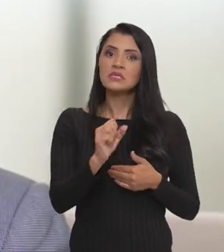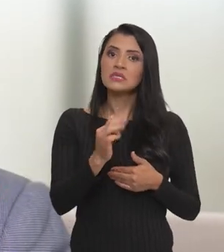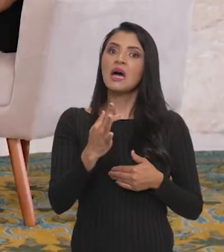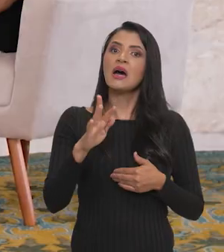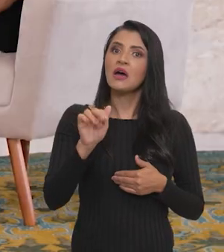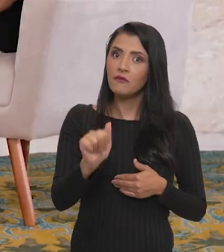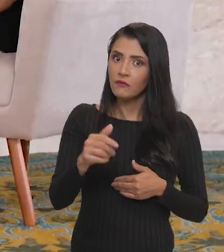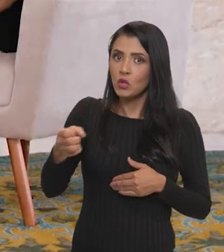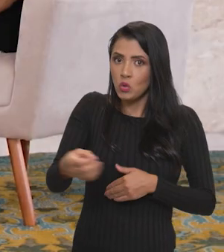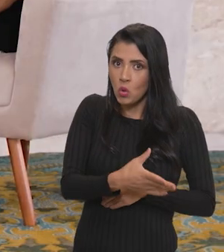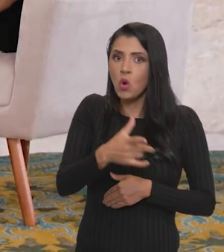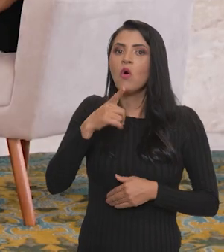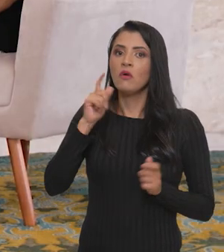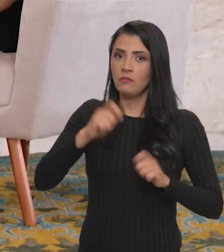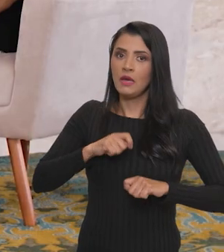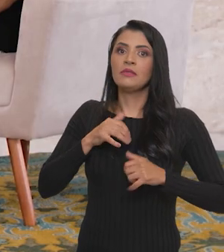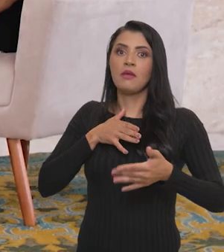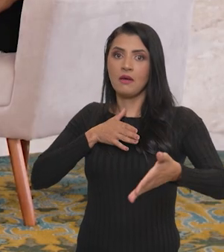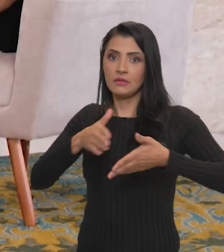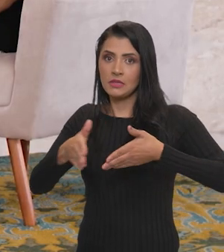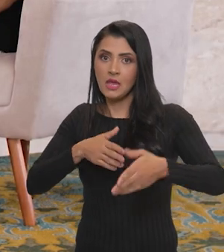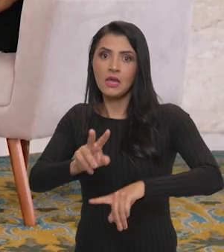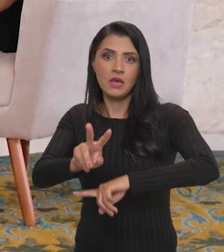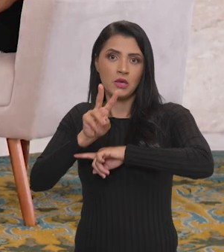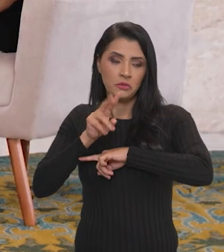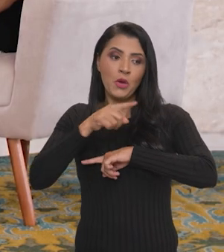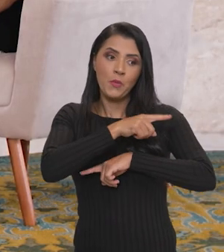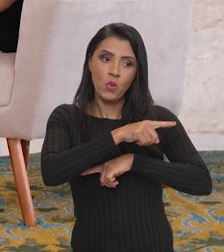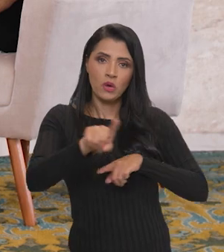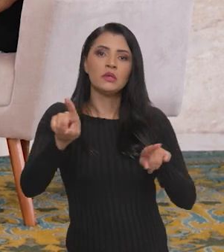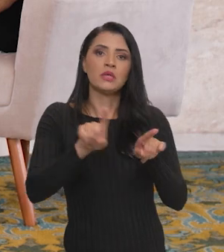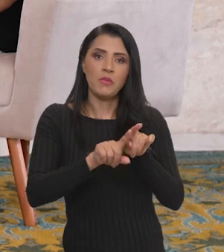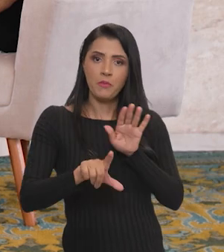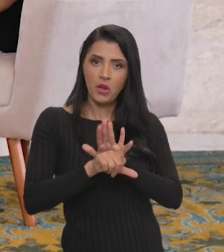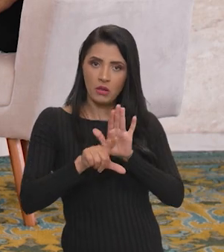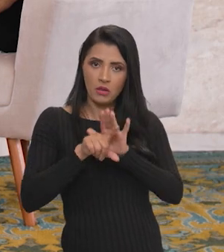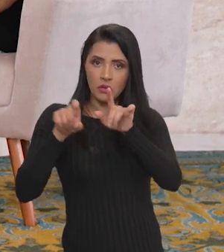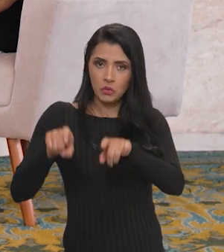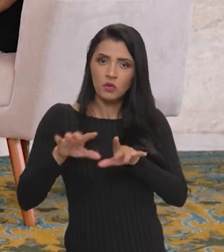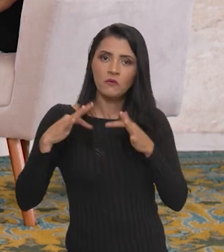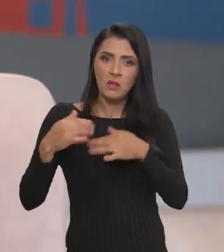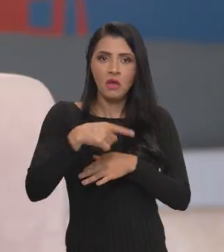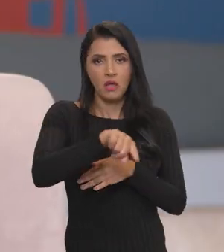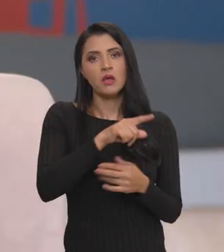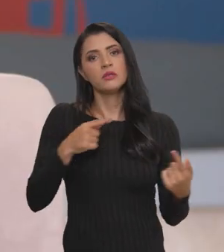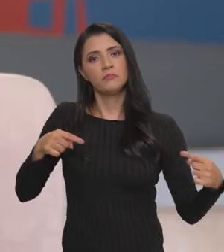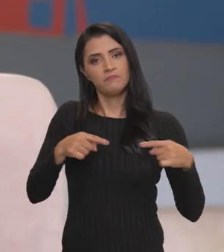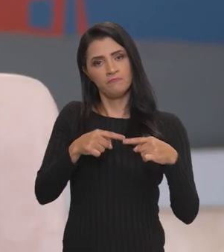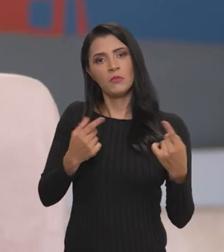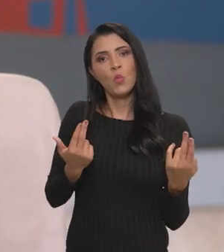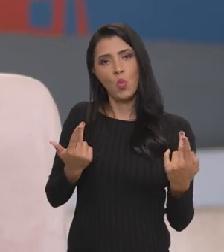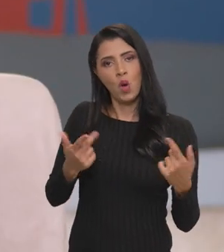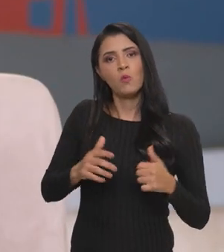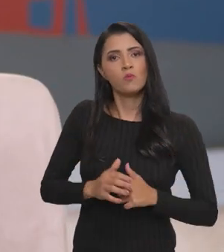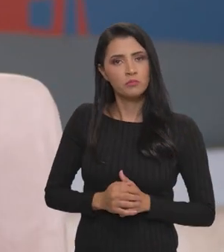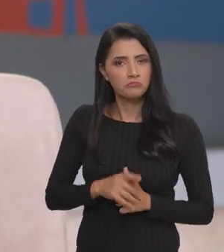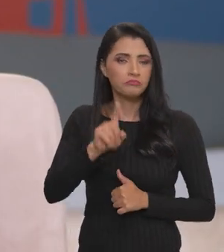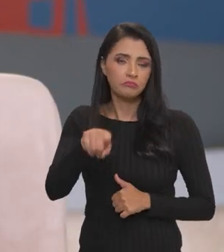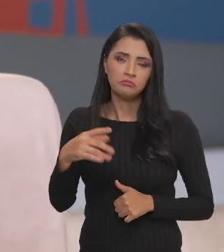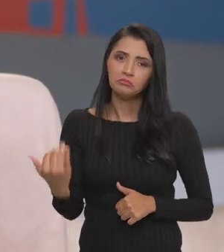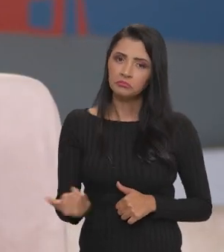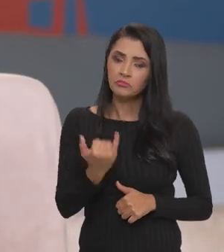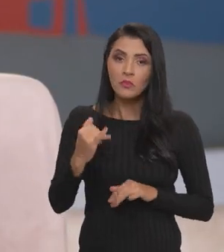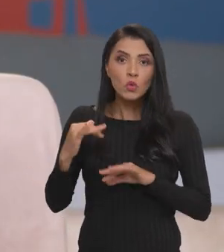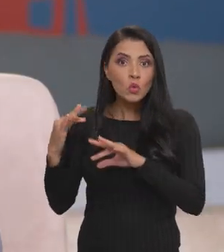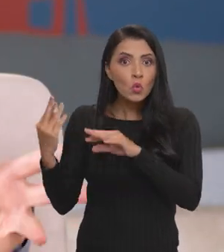também vão ter acesso a essa linha de crédito, porque eles também são considerados, pela lei da agricultura familiar, agricultores familiares. Então, isso